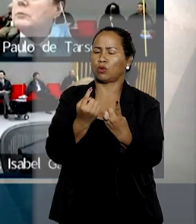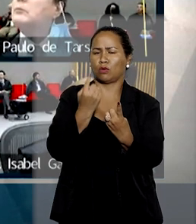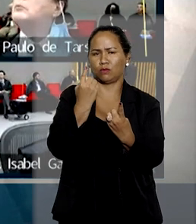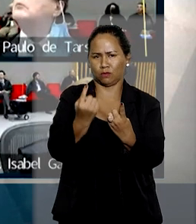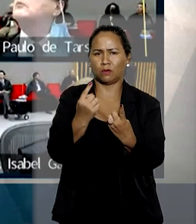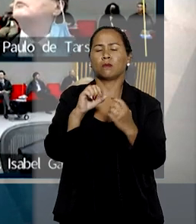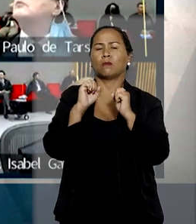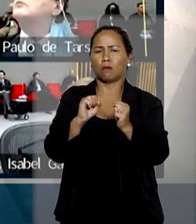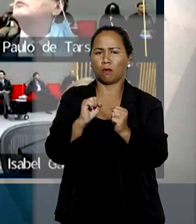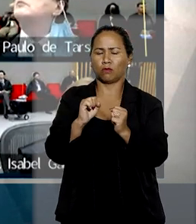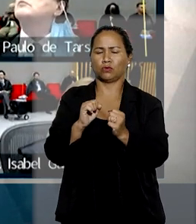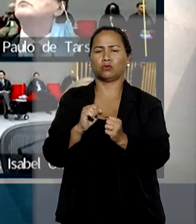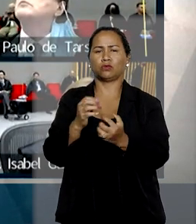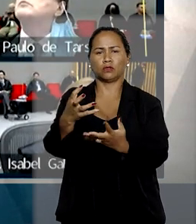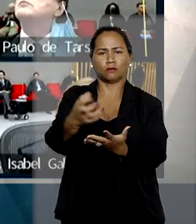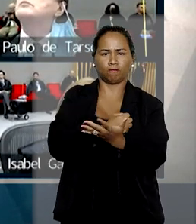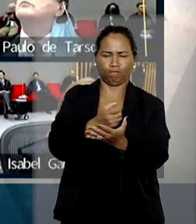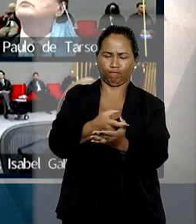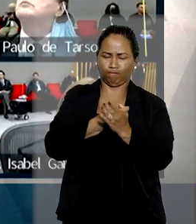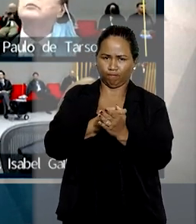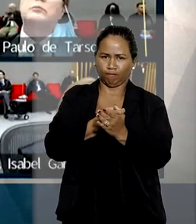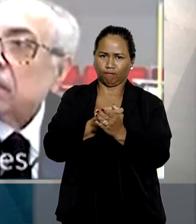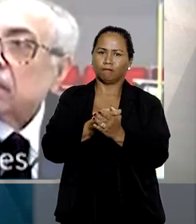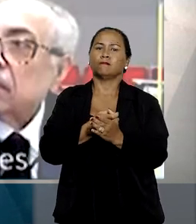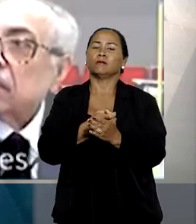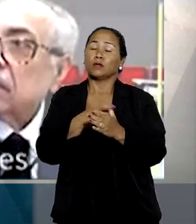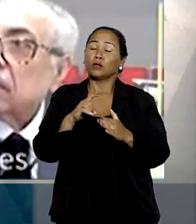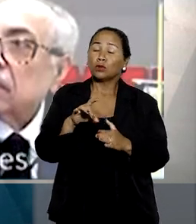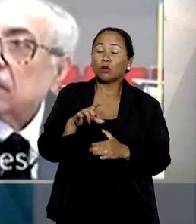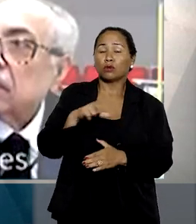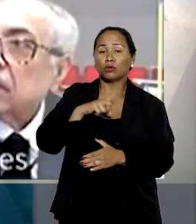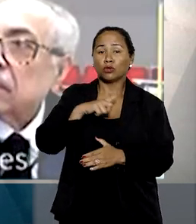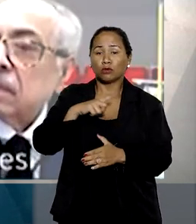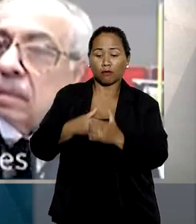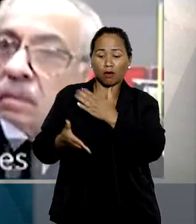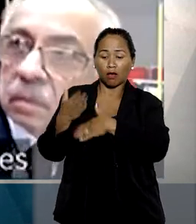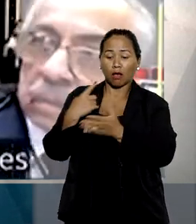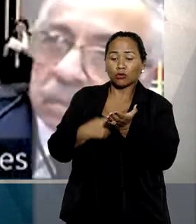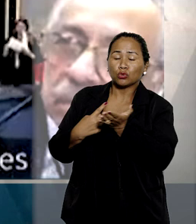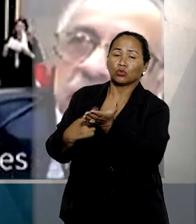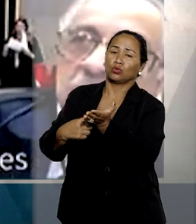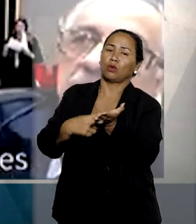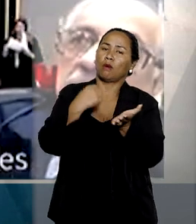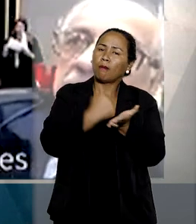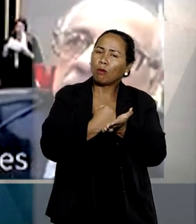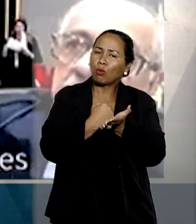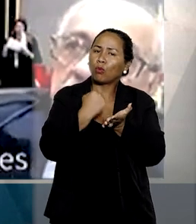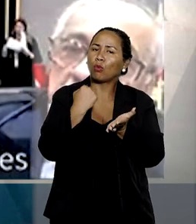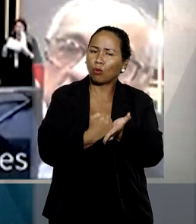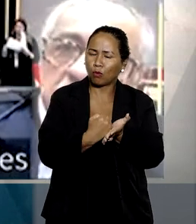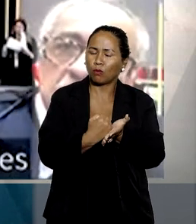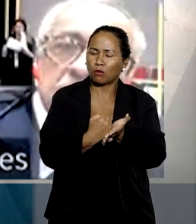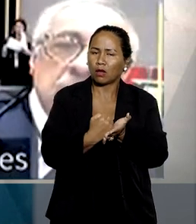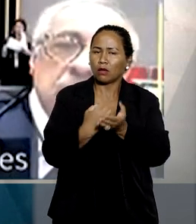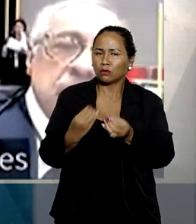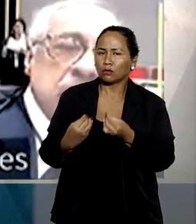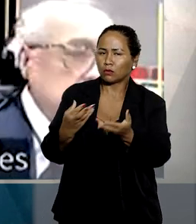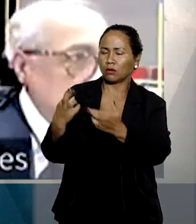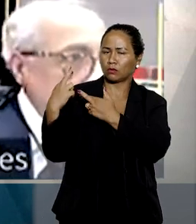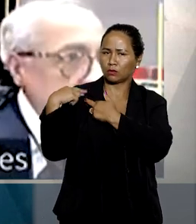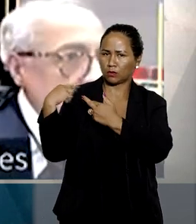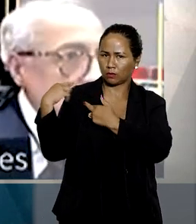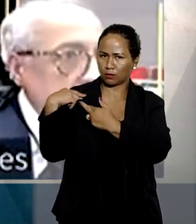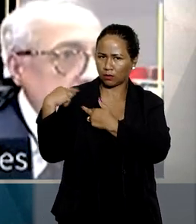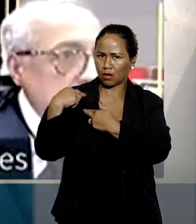esfera patrimonial do cotitular da conta conjunta, a menos que haja disposição legal ou contratual, atribuindo